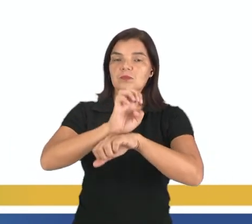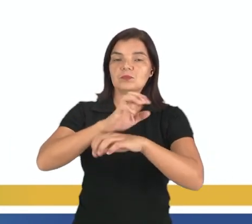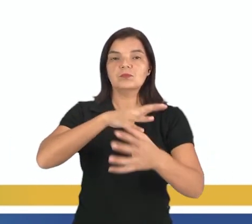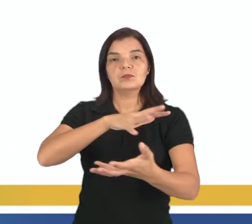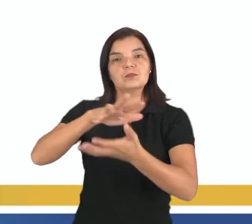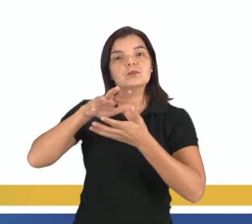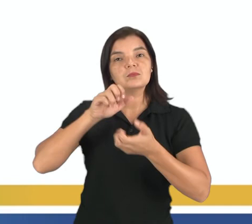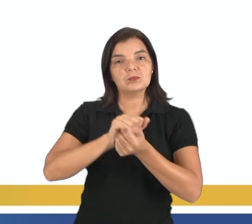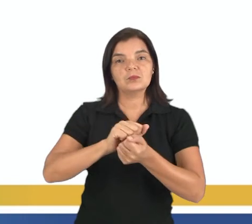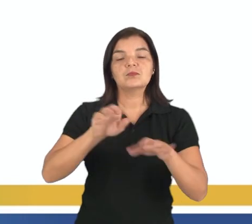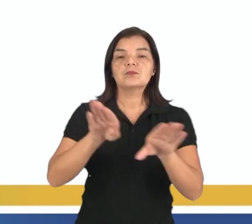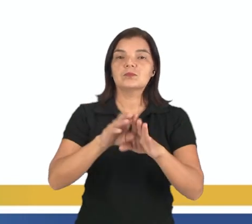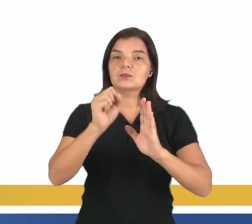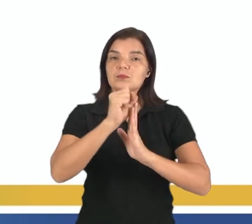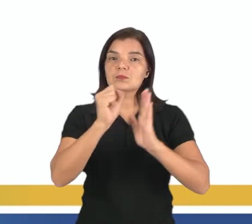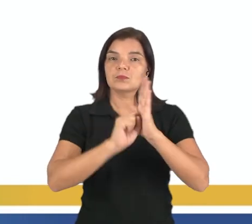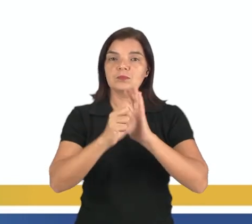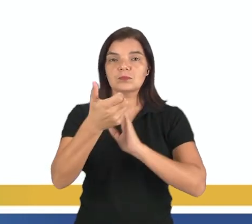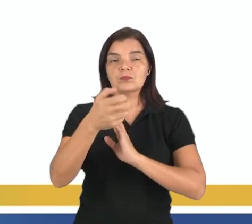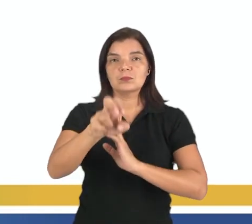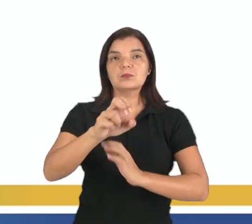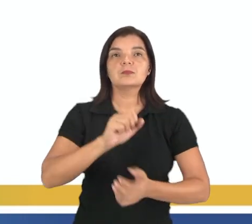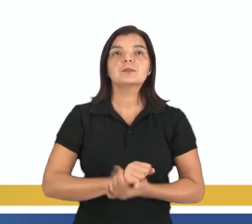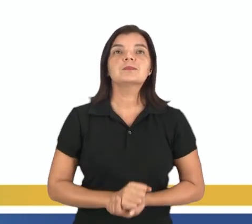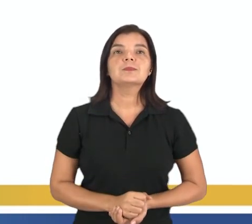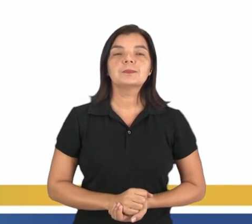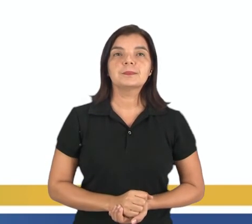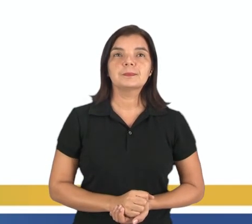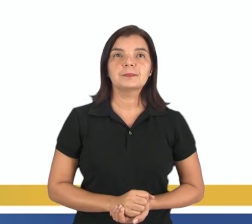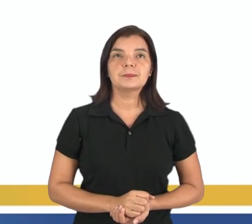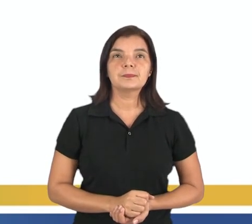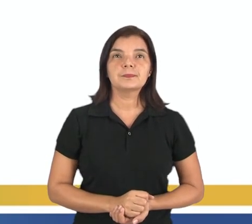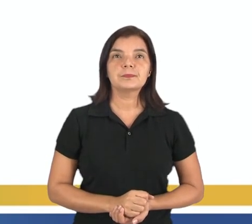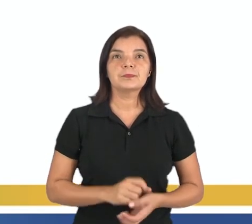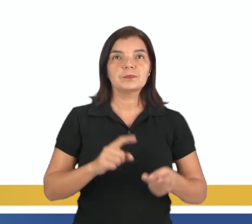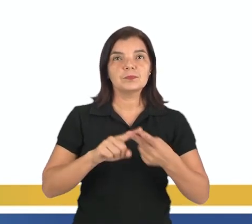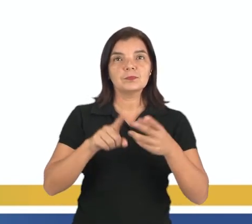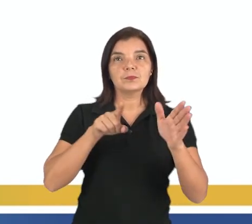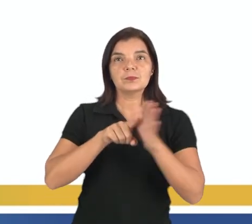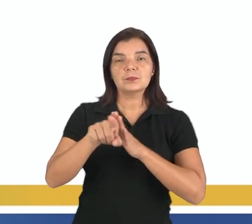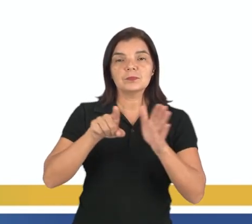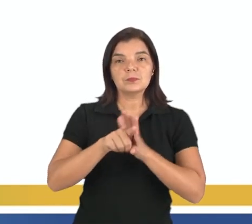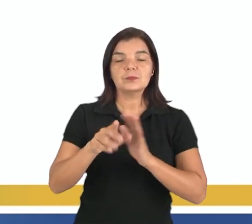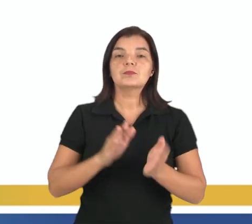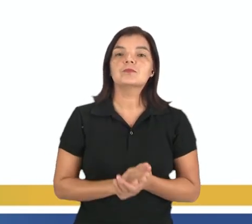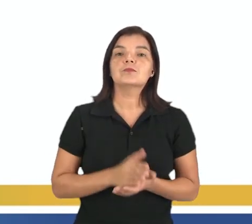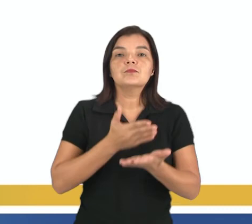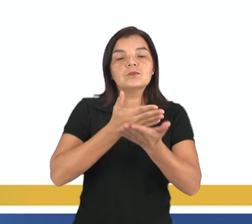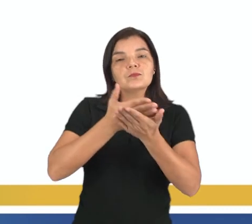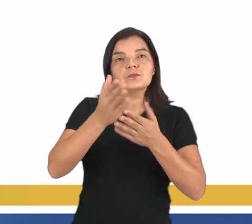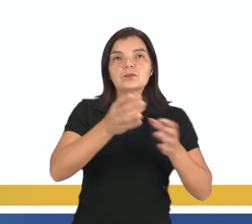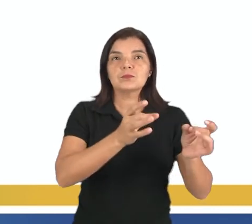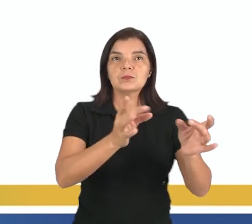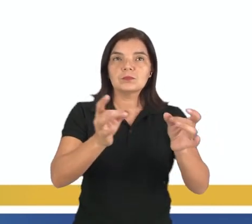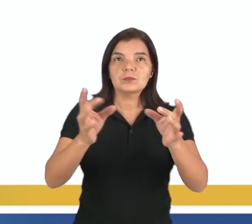ao mundo lá no século XV, ok? Exercício número 2 diz o seguinte,